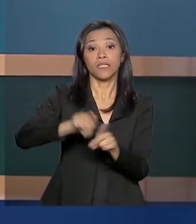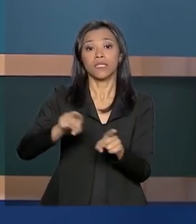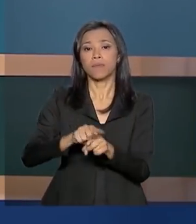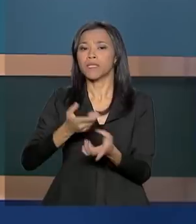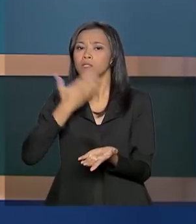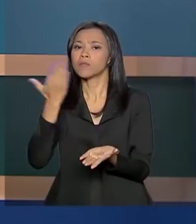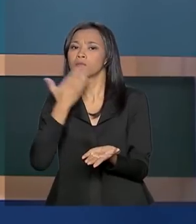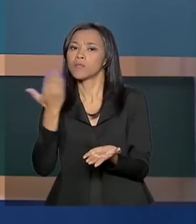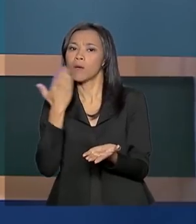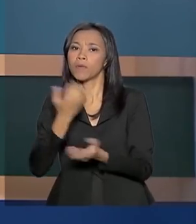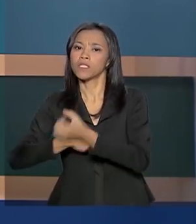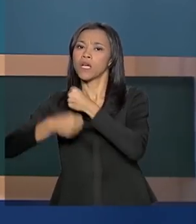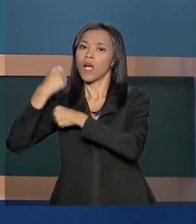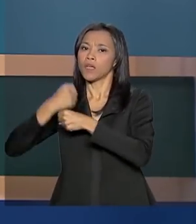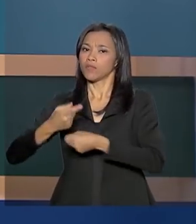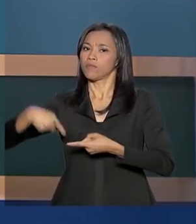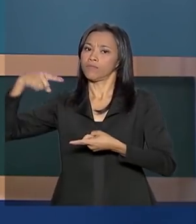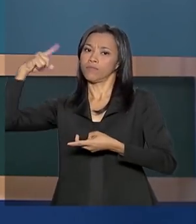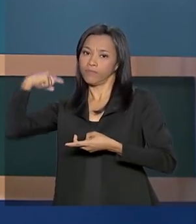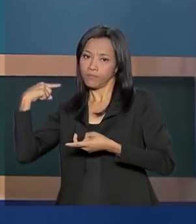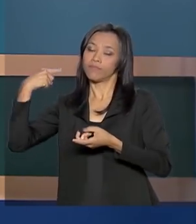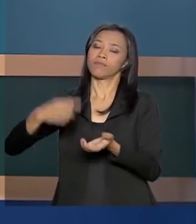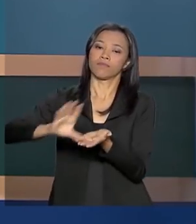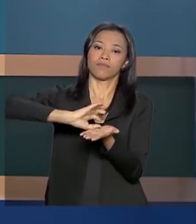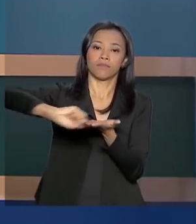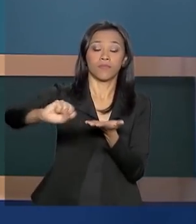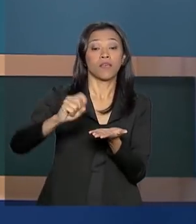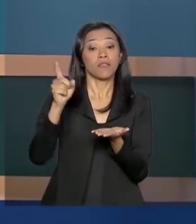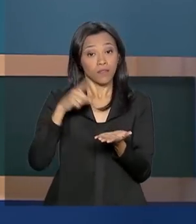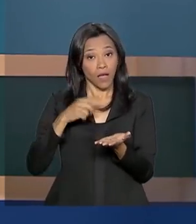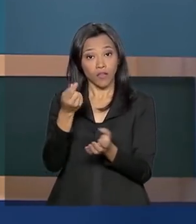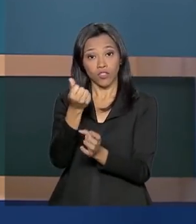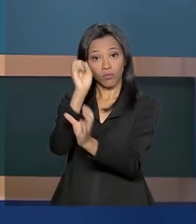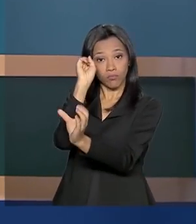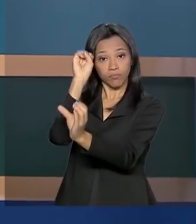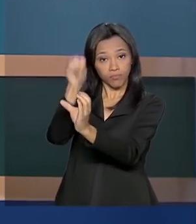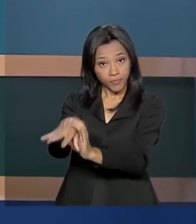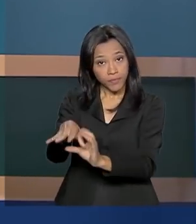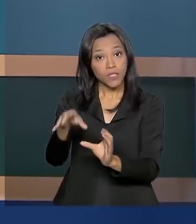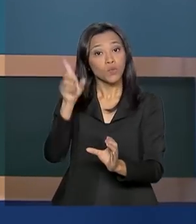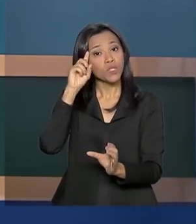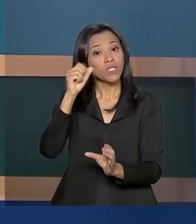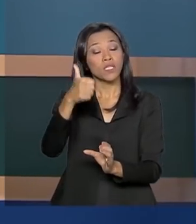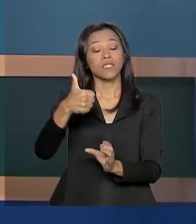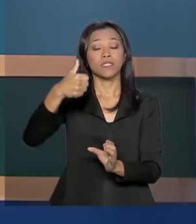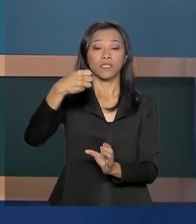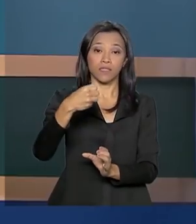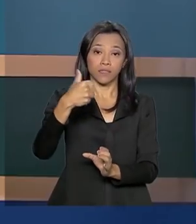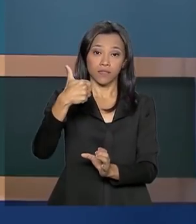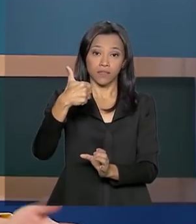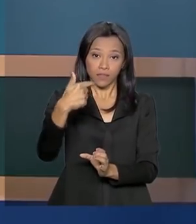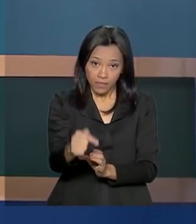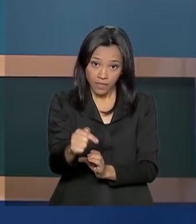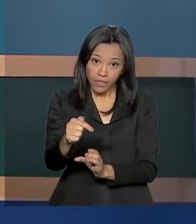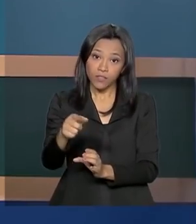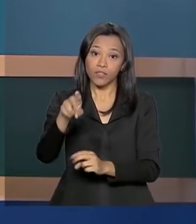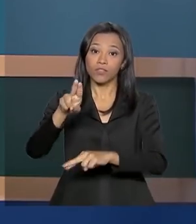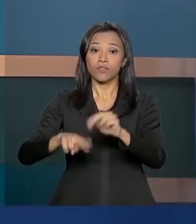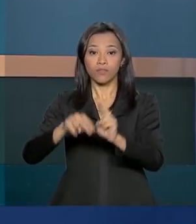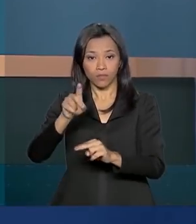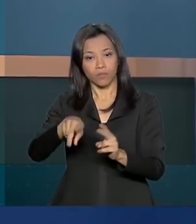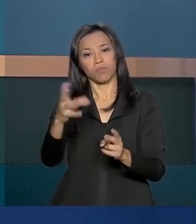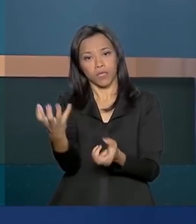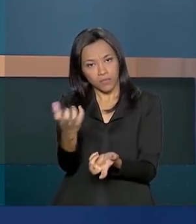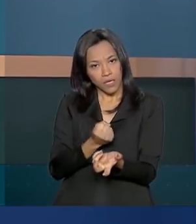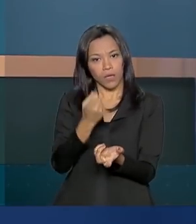anteriores. O dinheiro estará na conta dos contribuintes no dia 17 de junho. São mais de 5 bilhões de reais, segundo o Fisco.